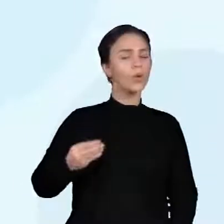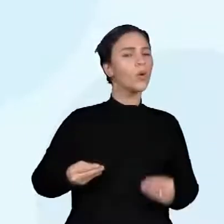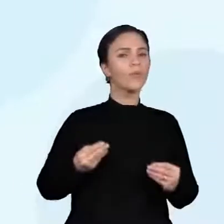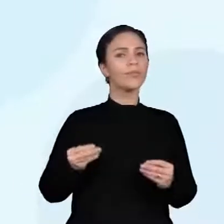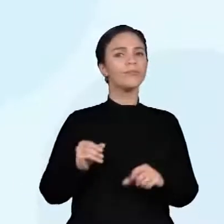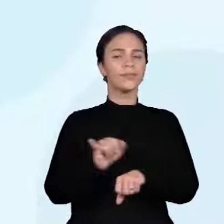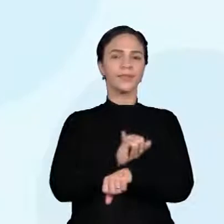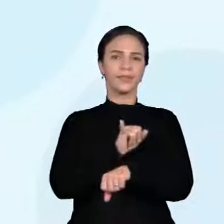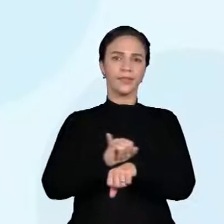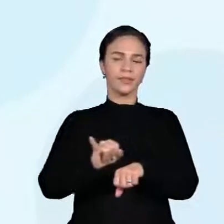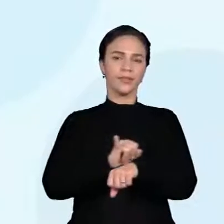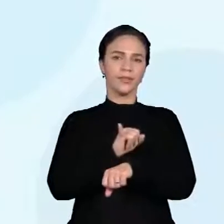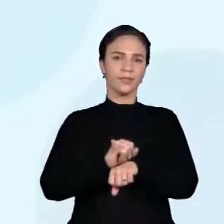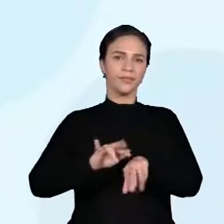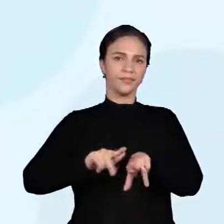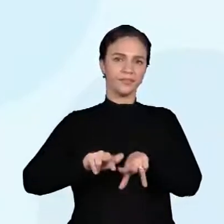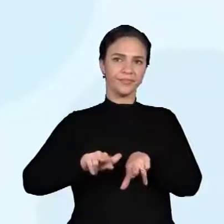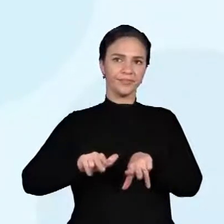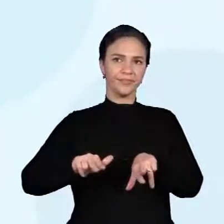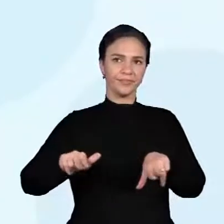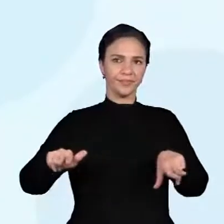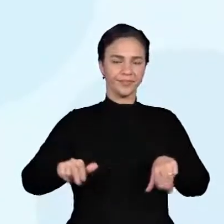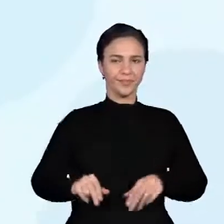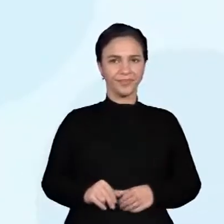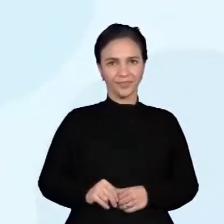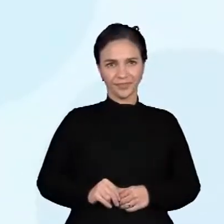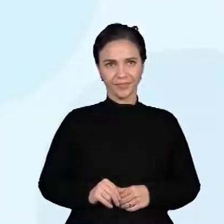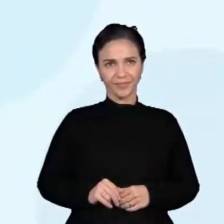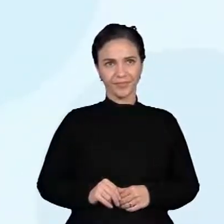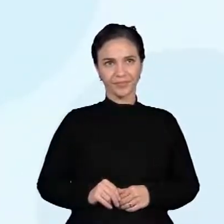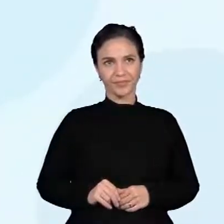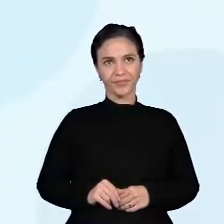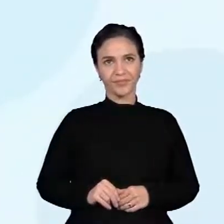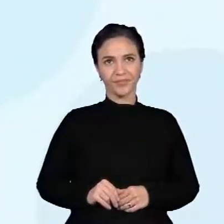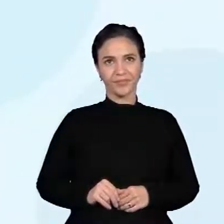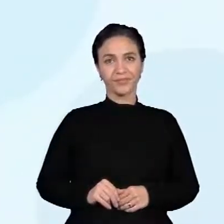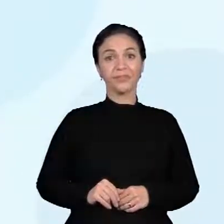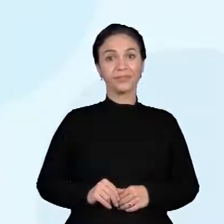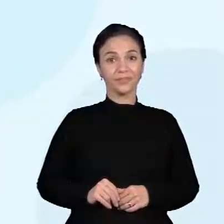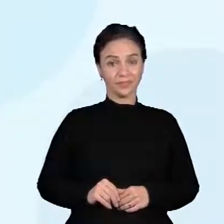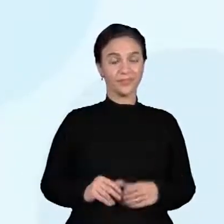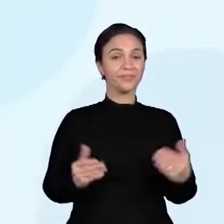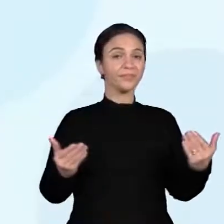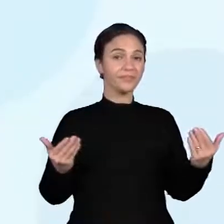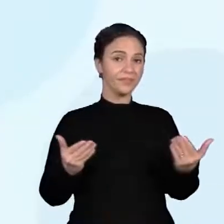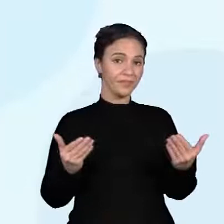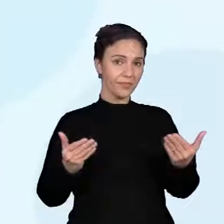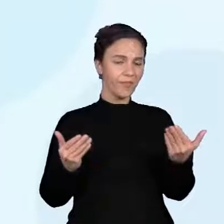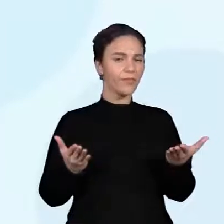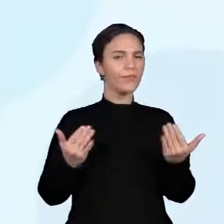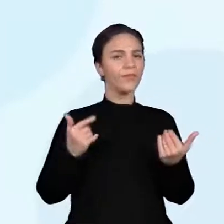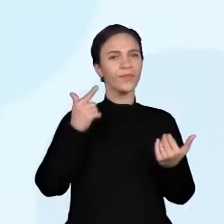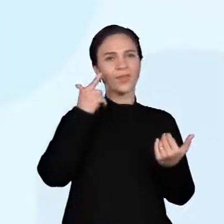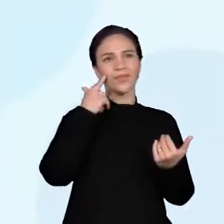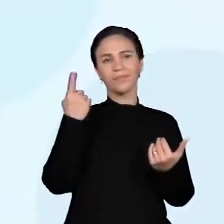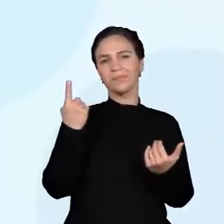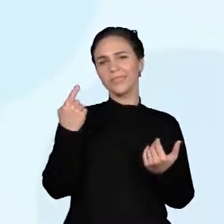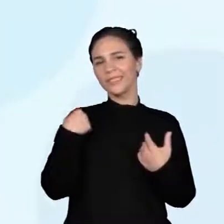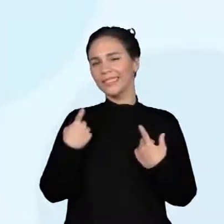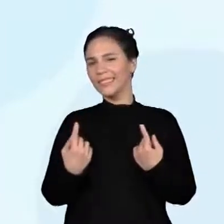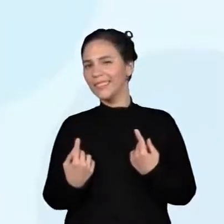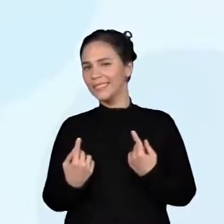as nossas próprias estratégias. E vamos para a primeira charadinha.